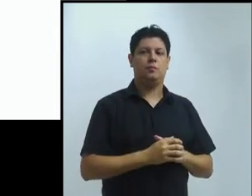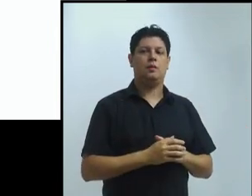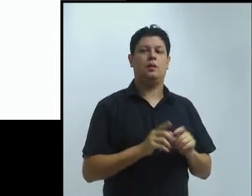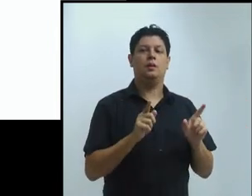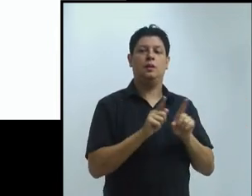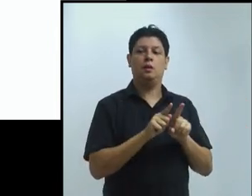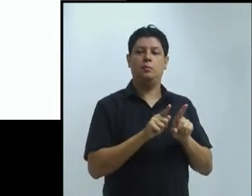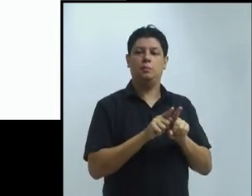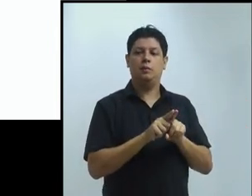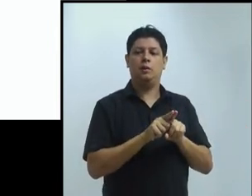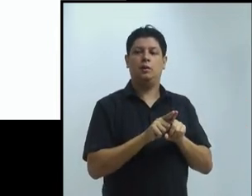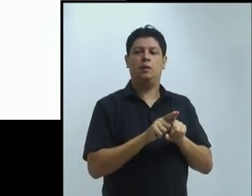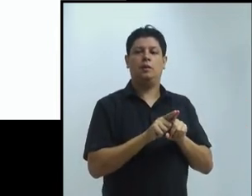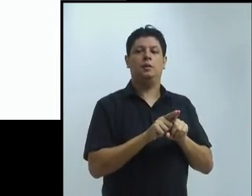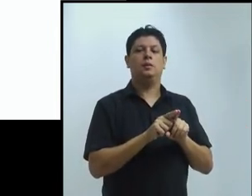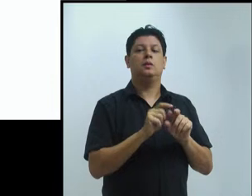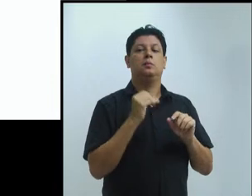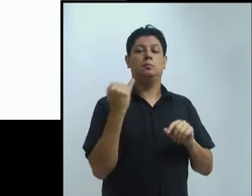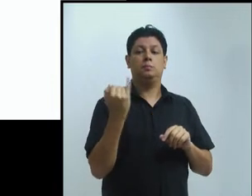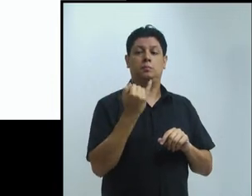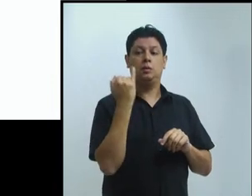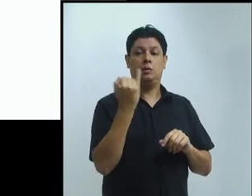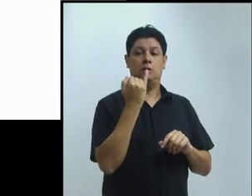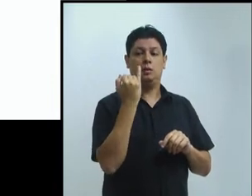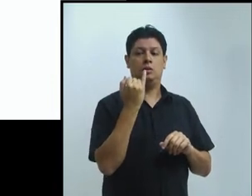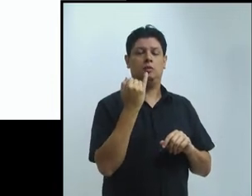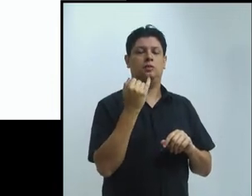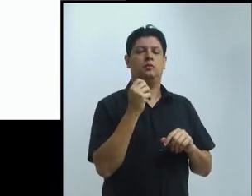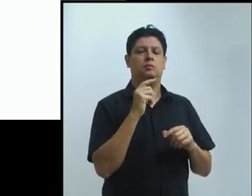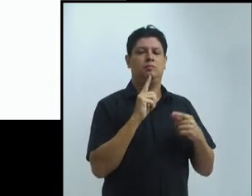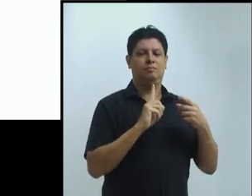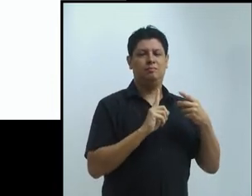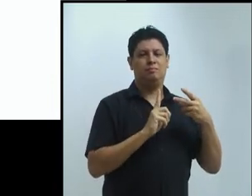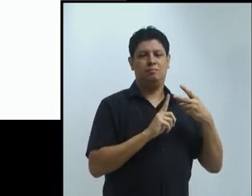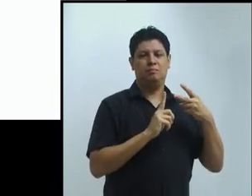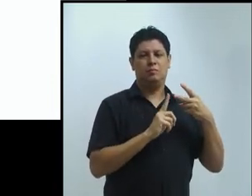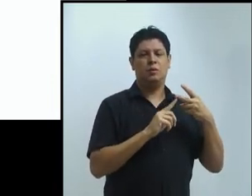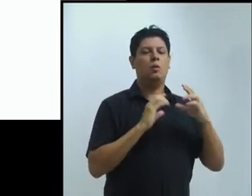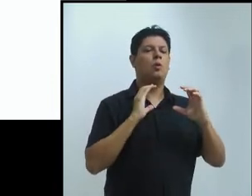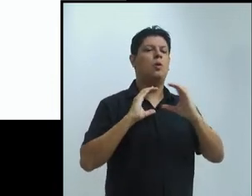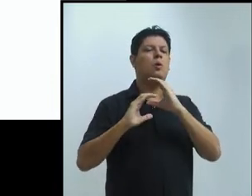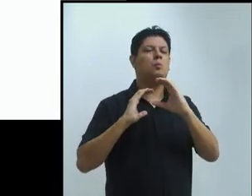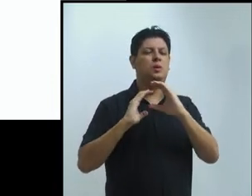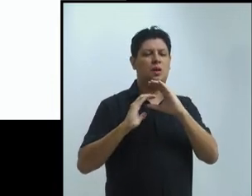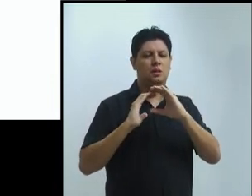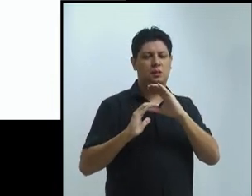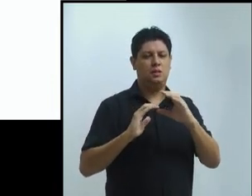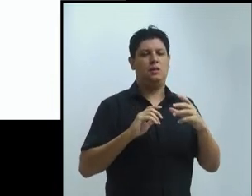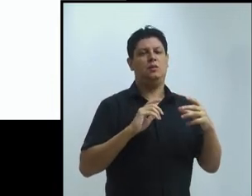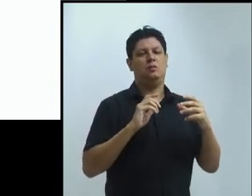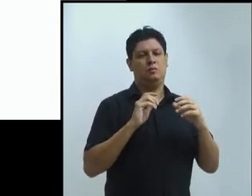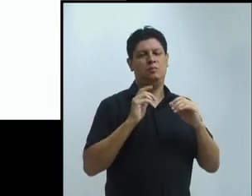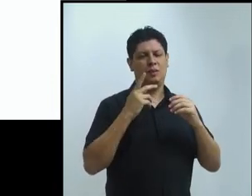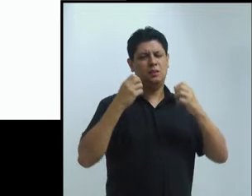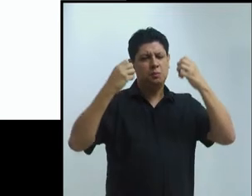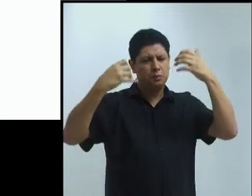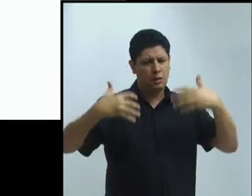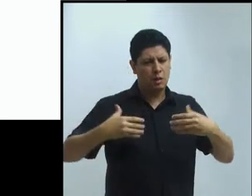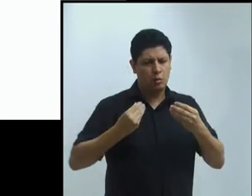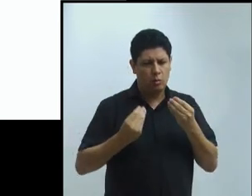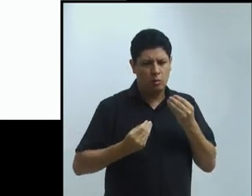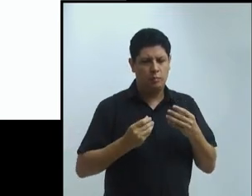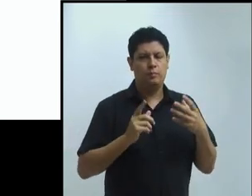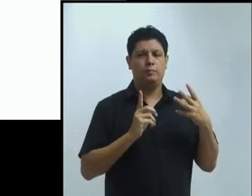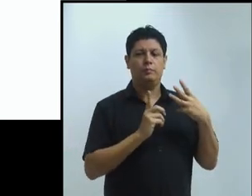que são muito importantes, o PASSE, o PIAPA e o PAPQ. E as